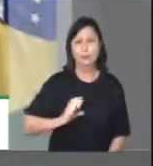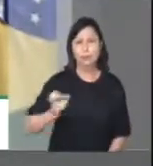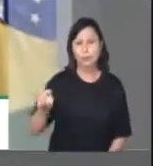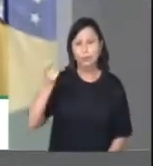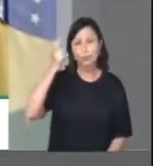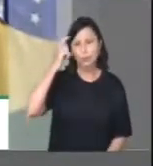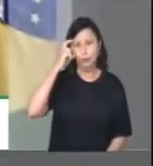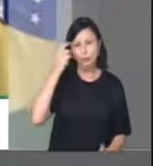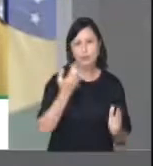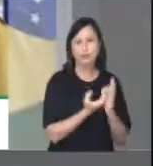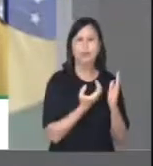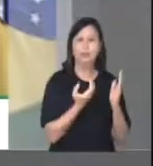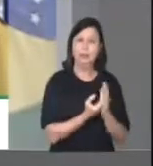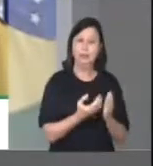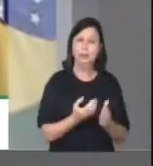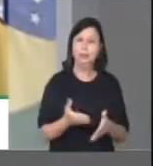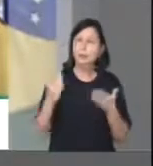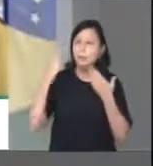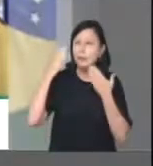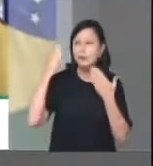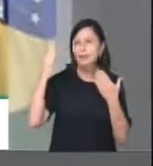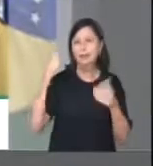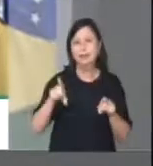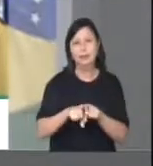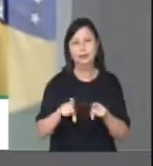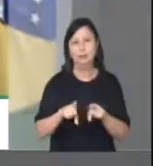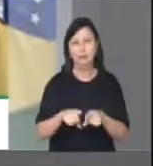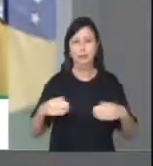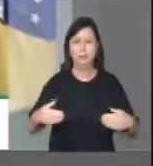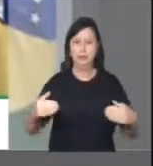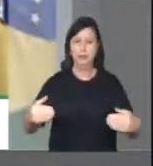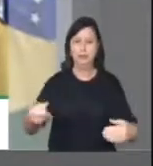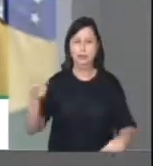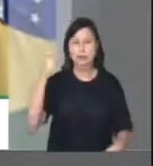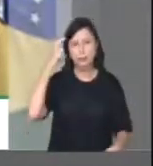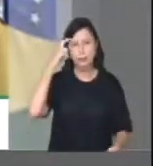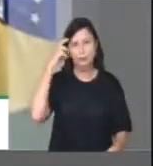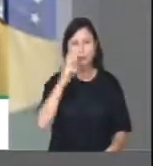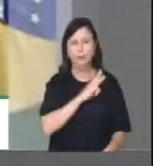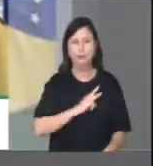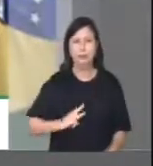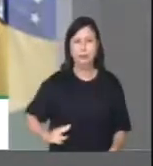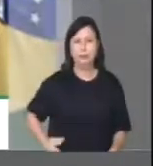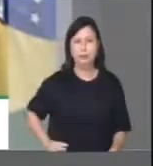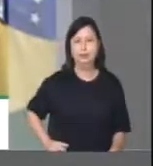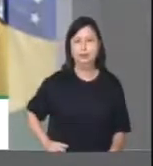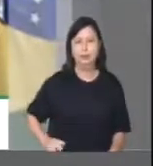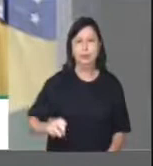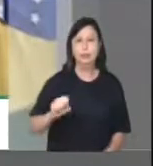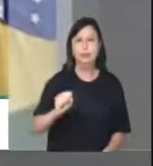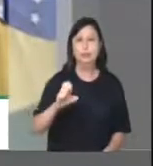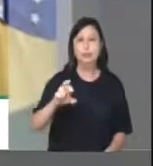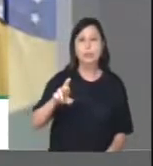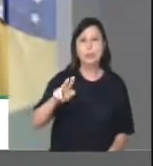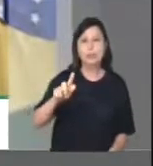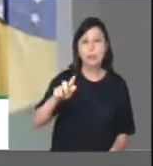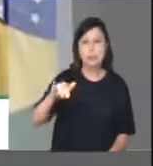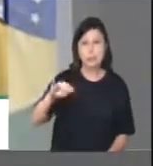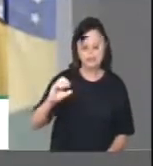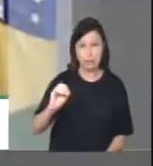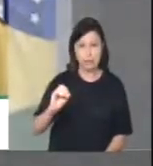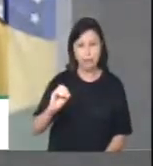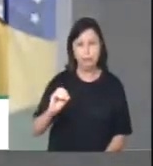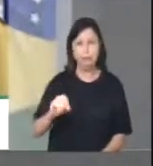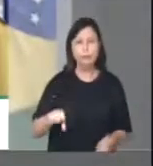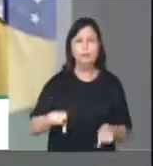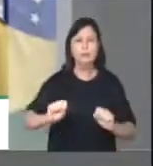do nosso país. agradecer ao Ministério da Cultura, na pessoa do ministro Sérgio Sala Leitão, que fez todo o esforço para que a